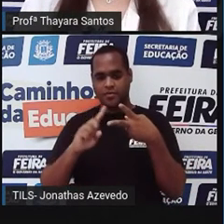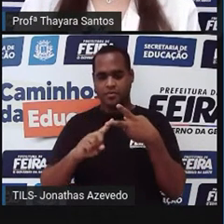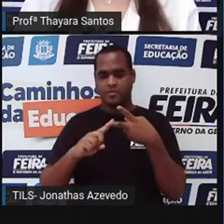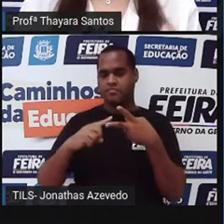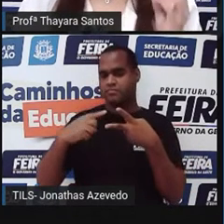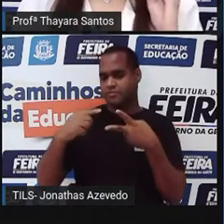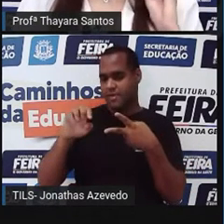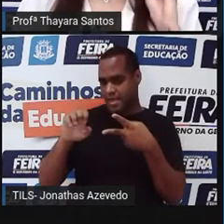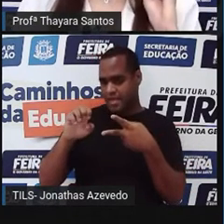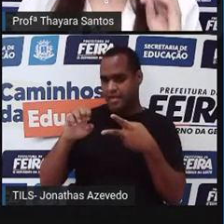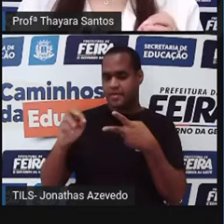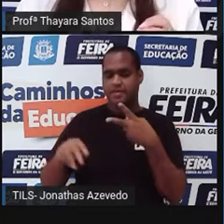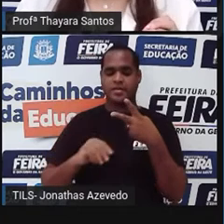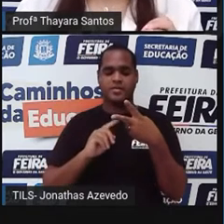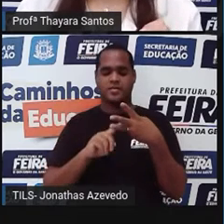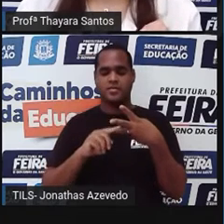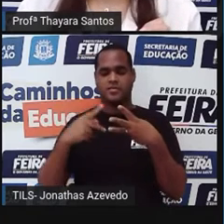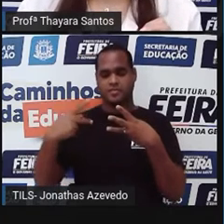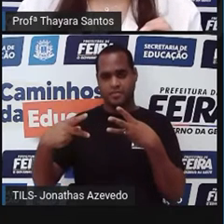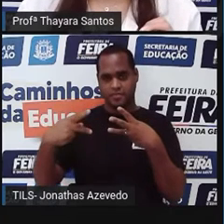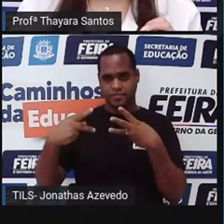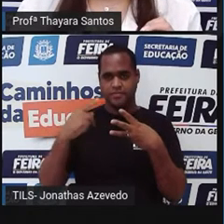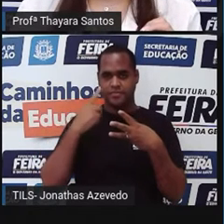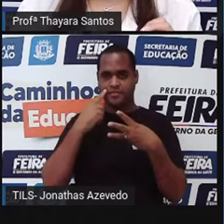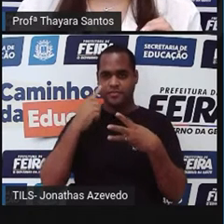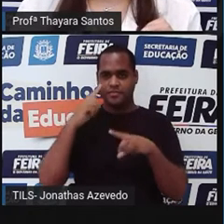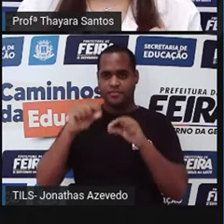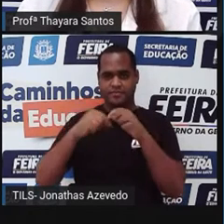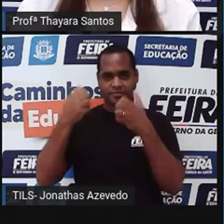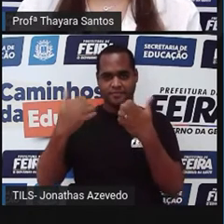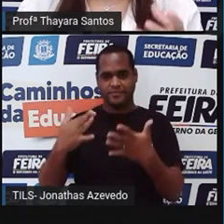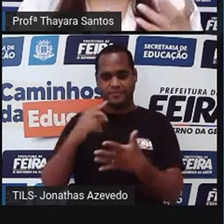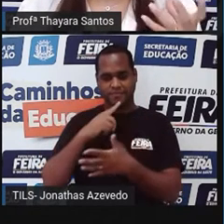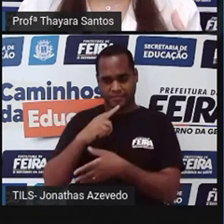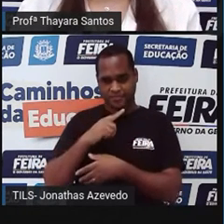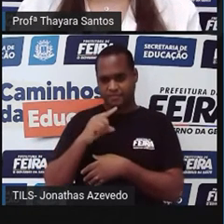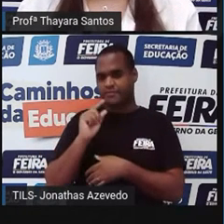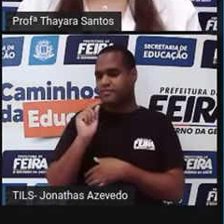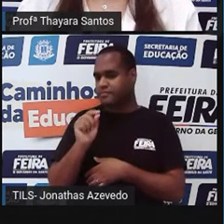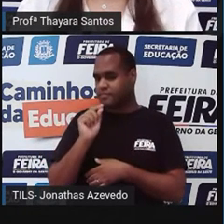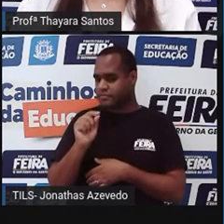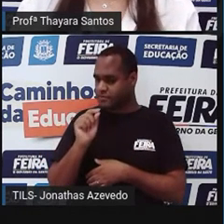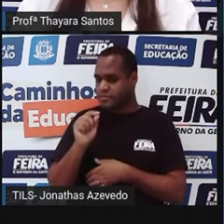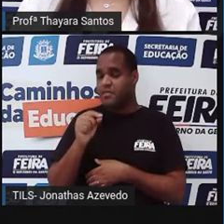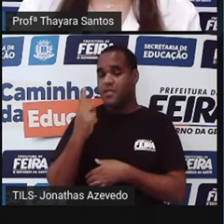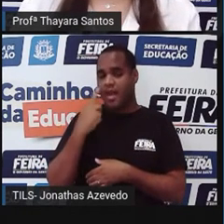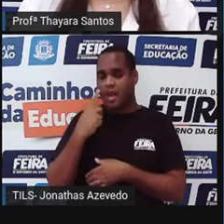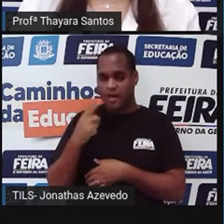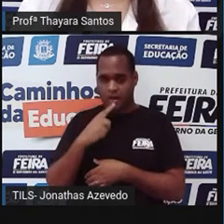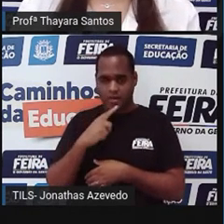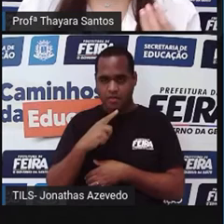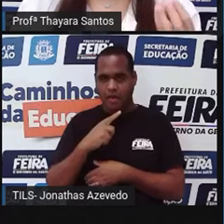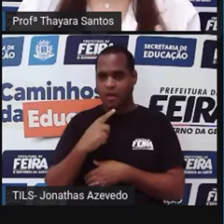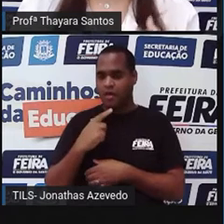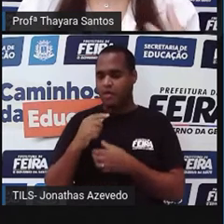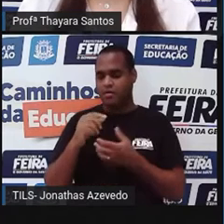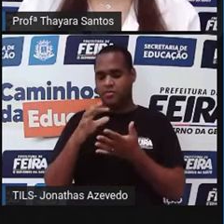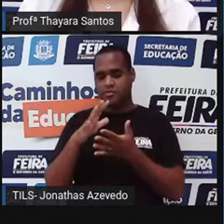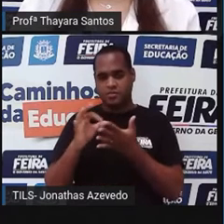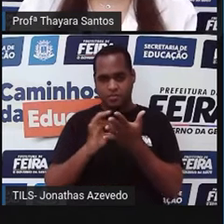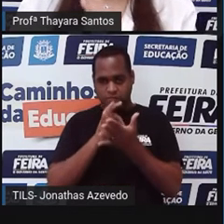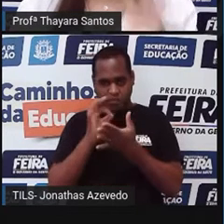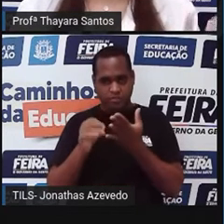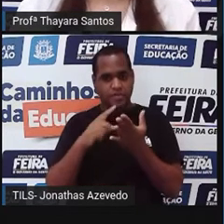plaquetas. As hemácias são essas células aqui, ó. Elas têm forma de disco, elas não têm núcleo, né? Elas são